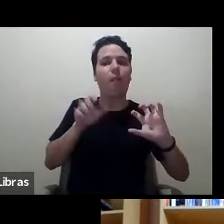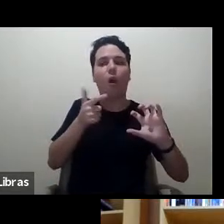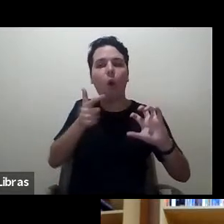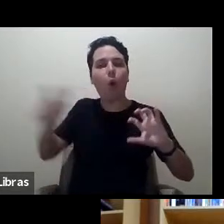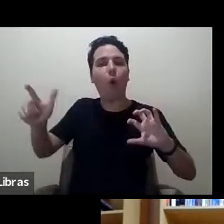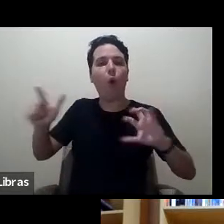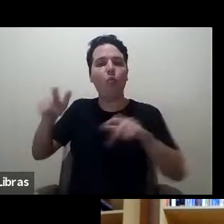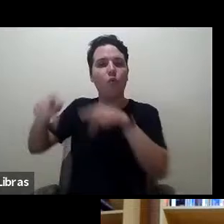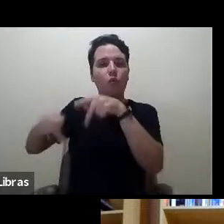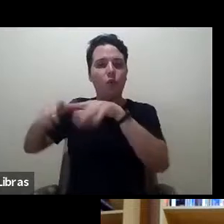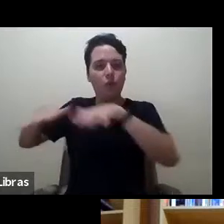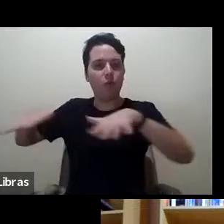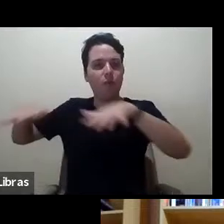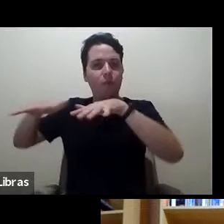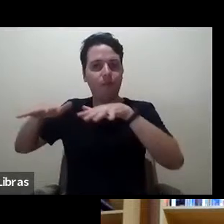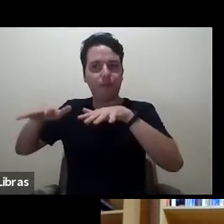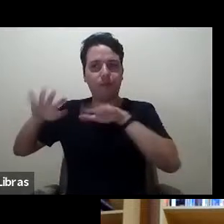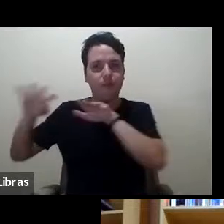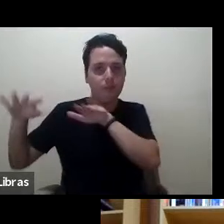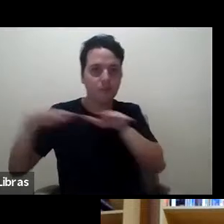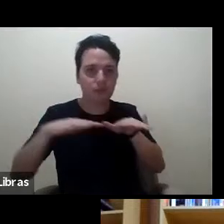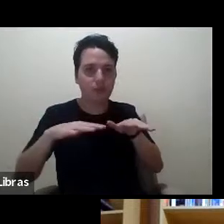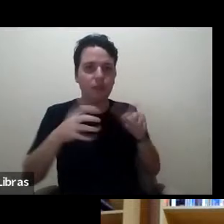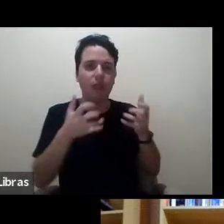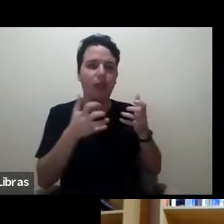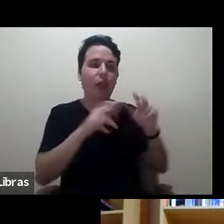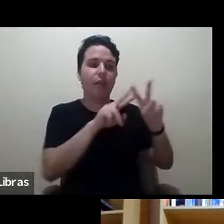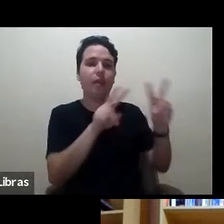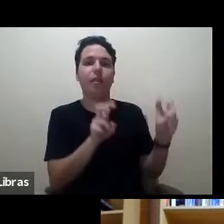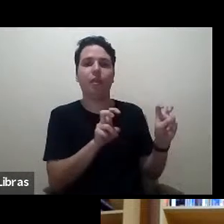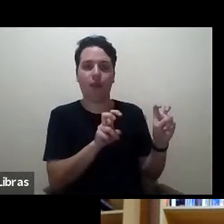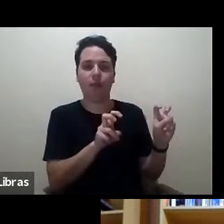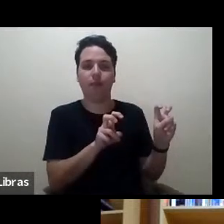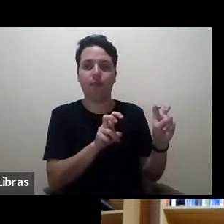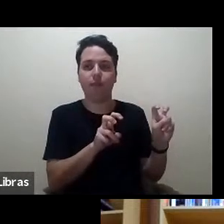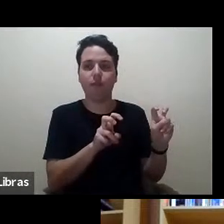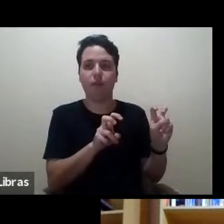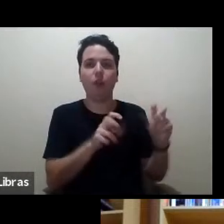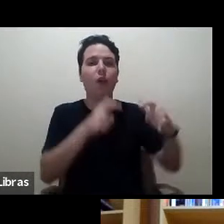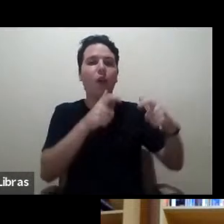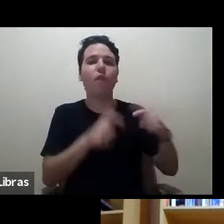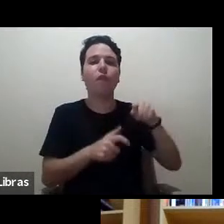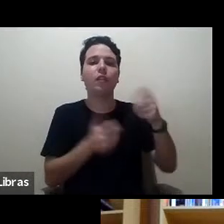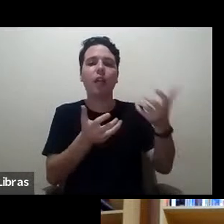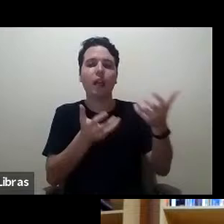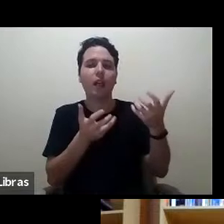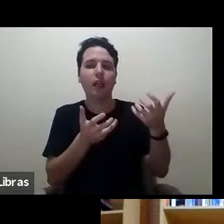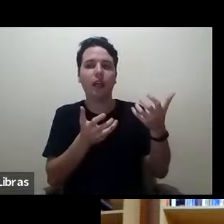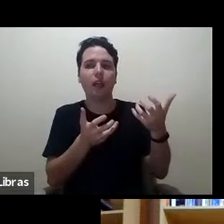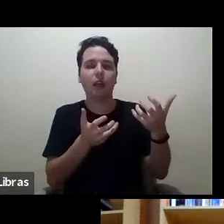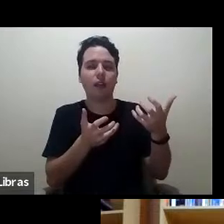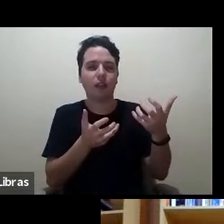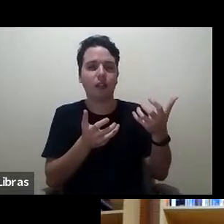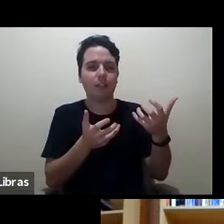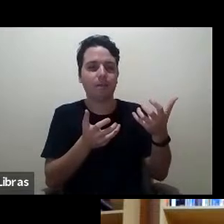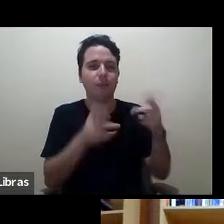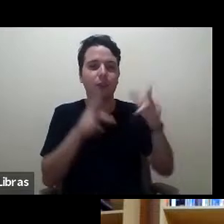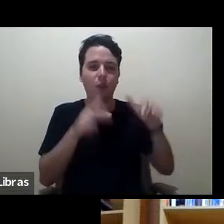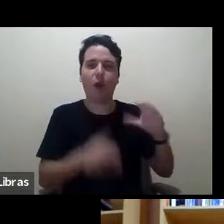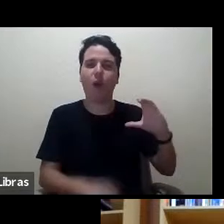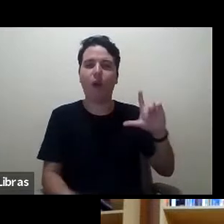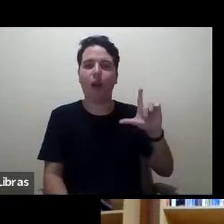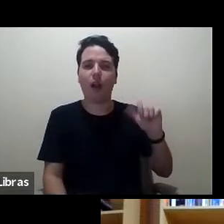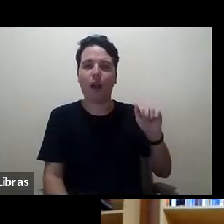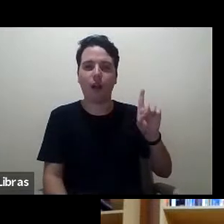onde você quer posicionar uma temática, onde você quer, como Cláudio falou,